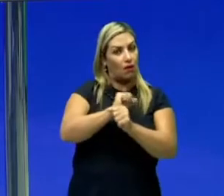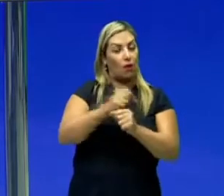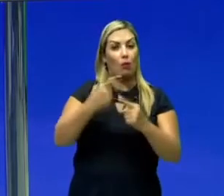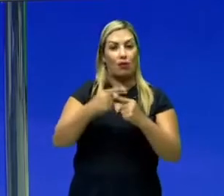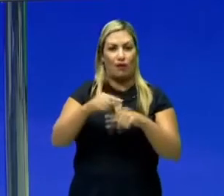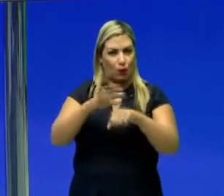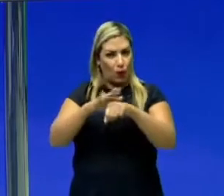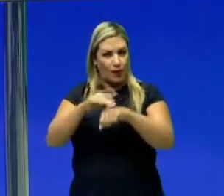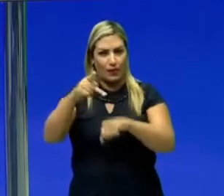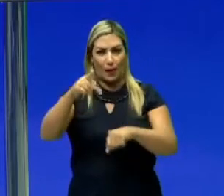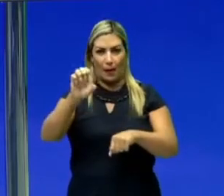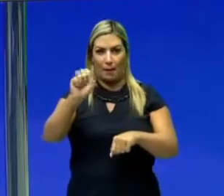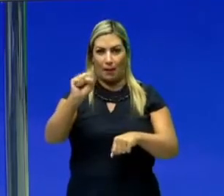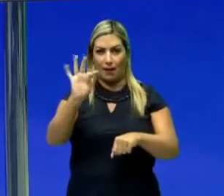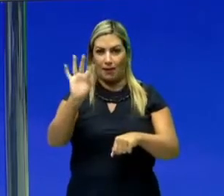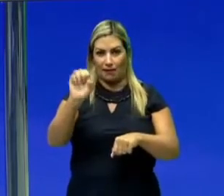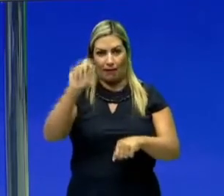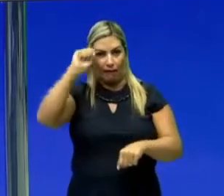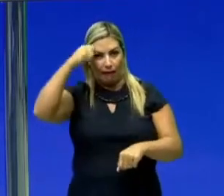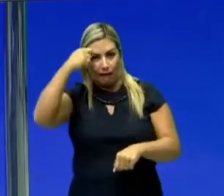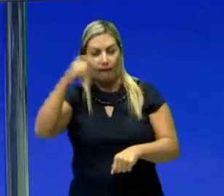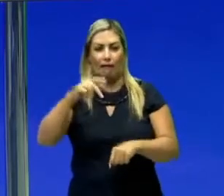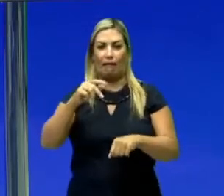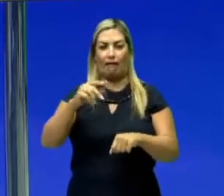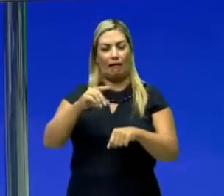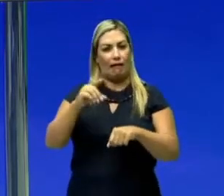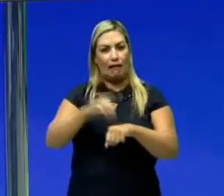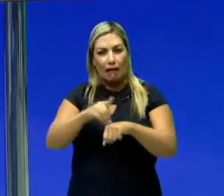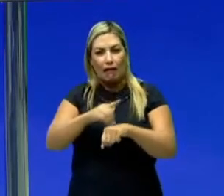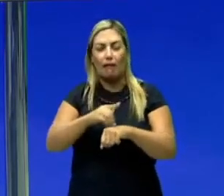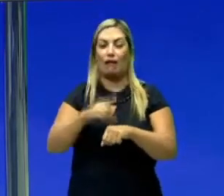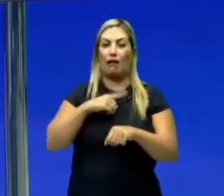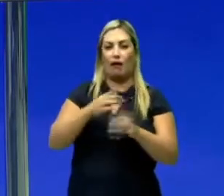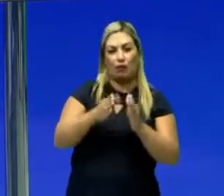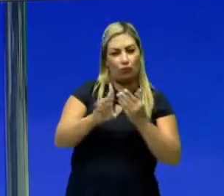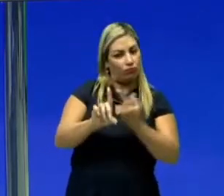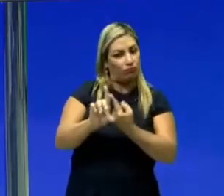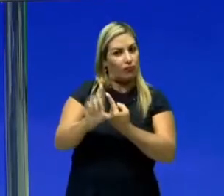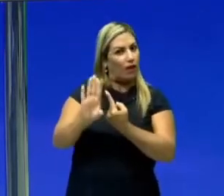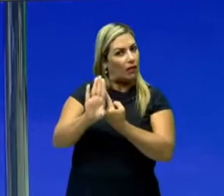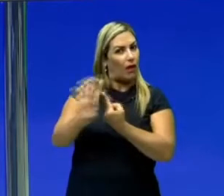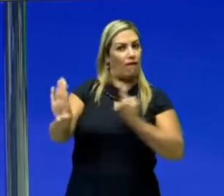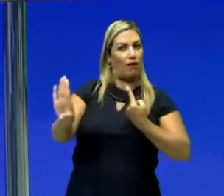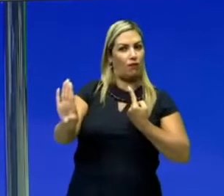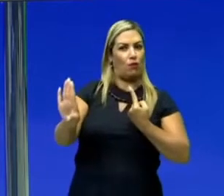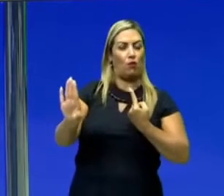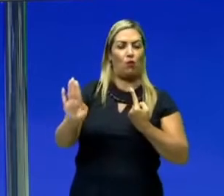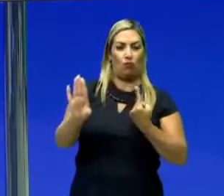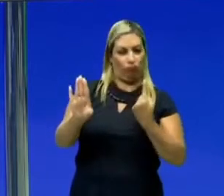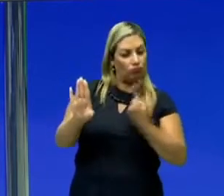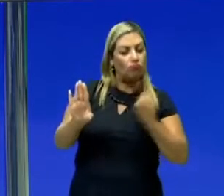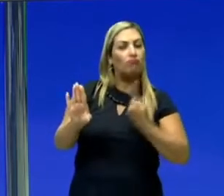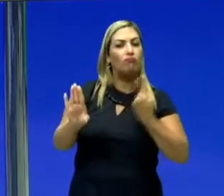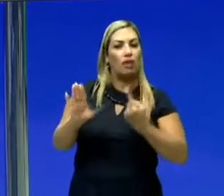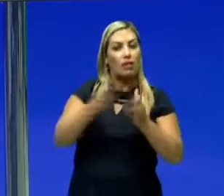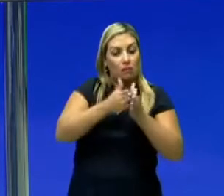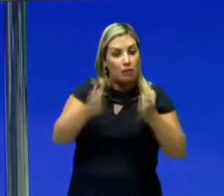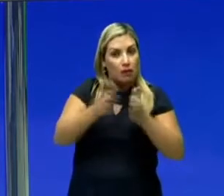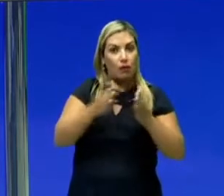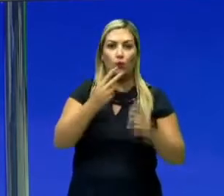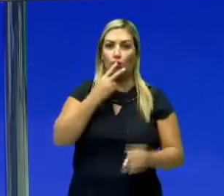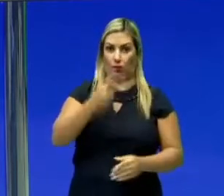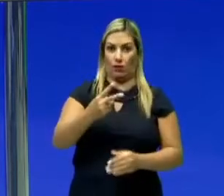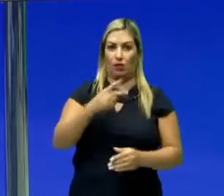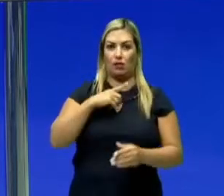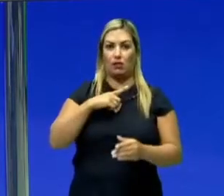negra, só que numa abrangência bem maior, num tempo bem maior do que o que a gente está passando por hoje. E nesse período que ele se